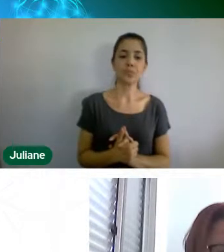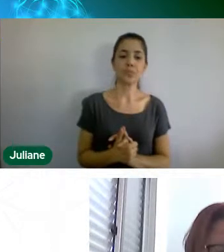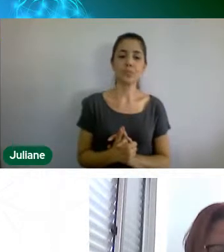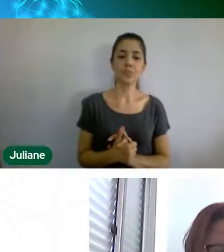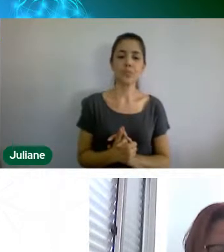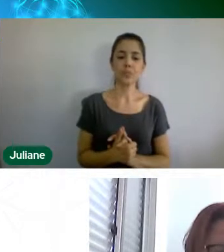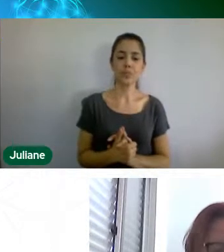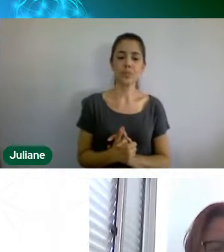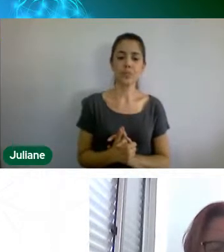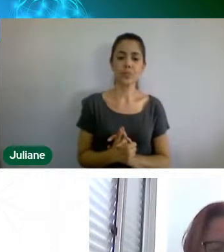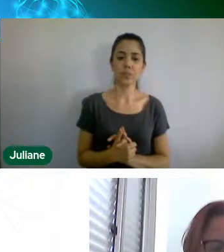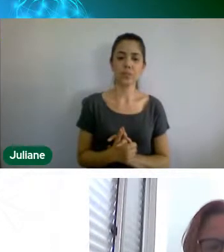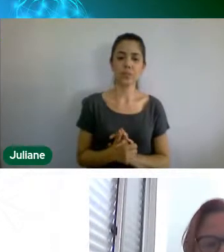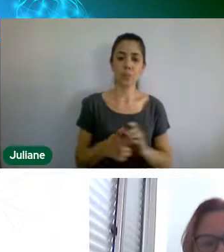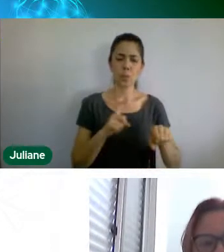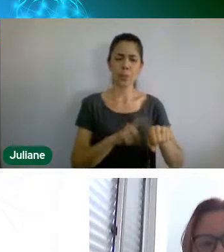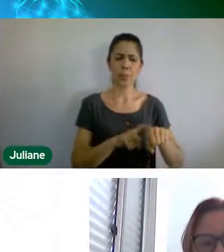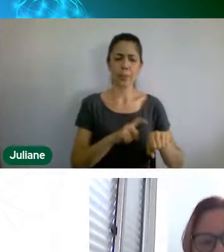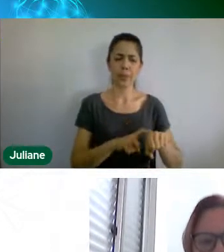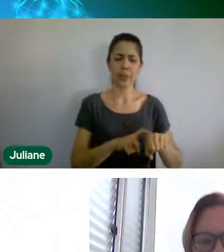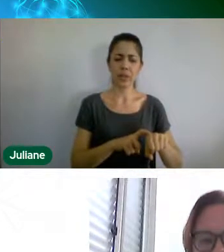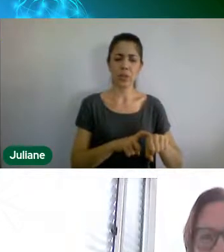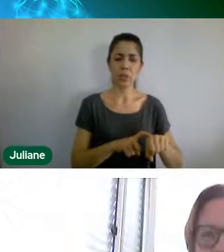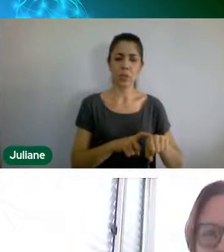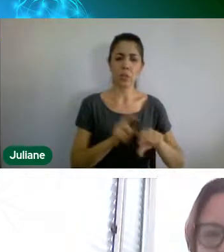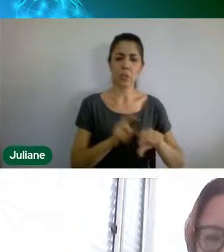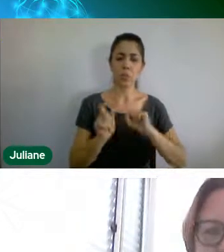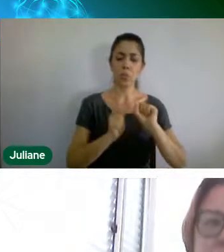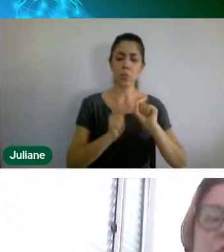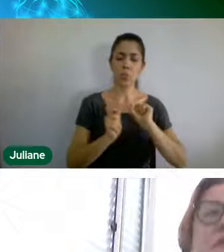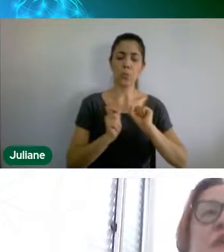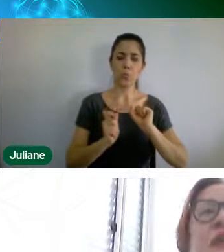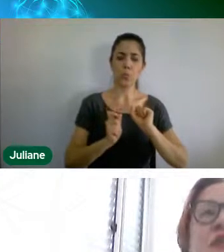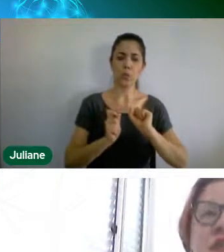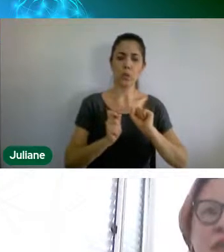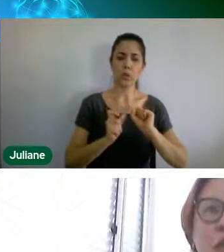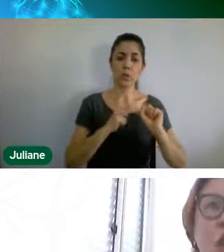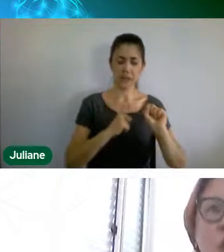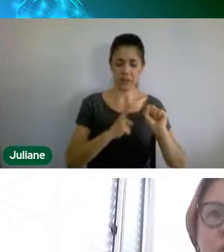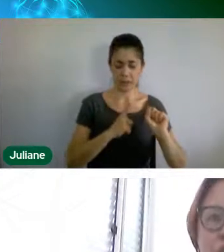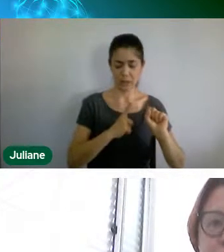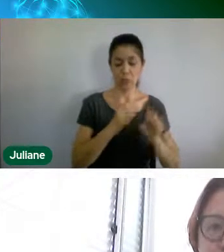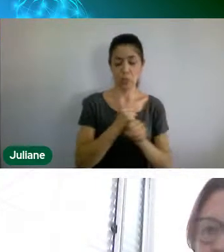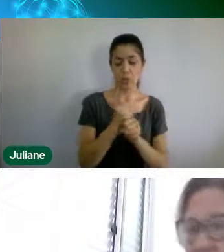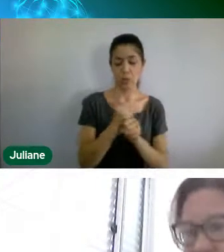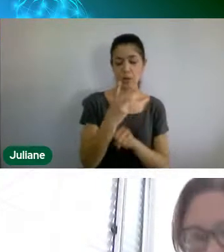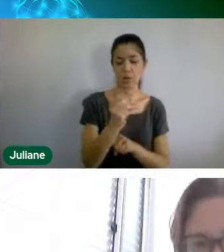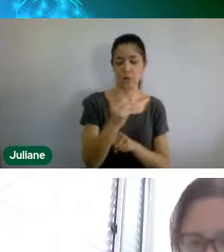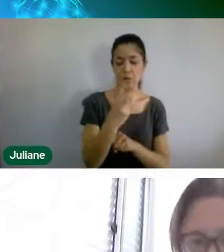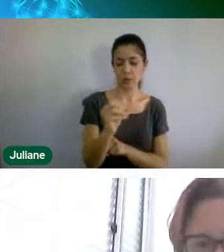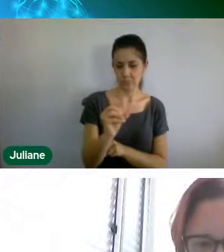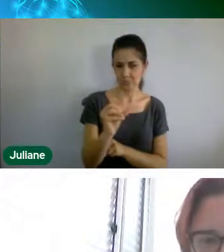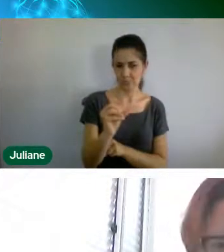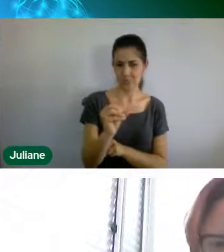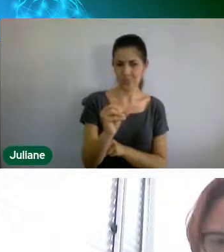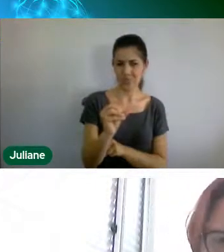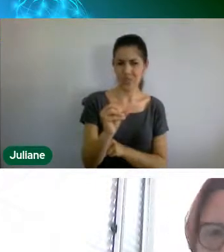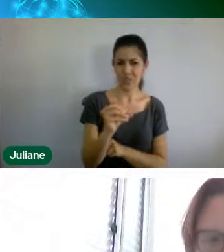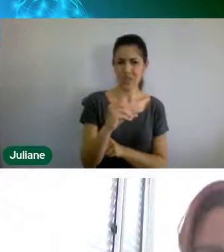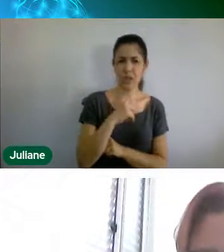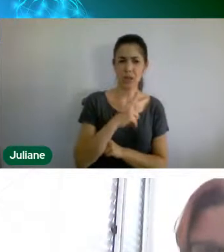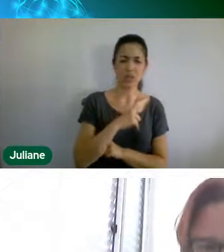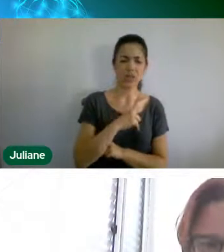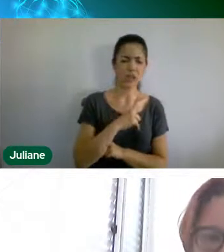no momento, assim, o que a gente tem? No ano de 2020, houve muitas reuniões, a gente